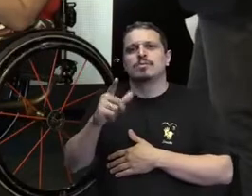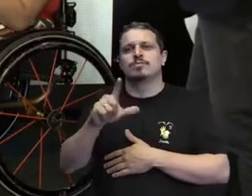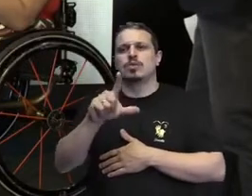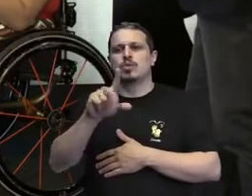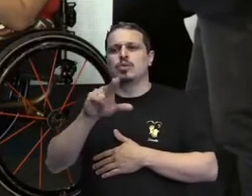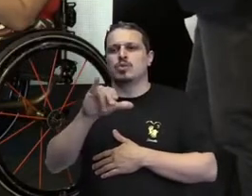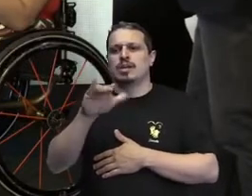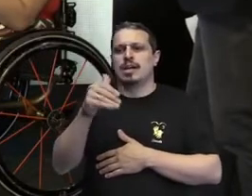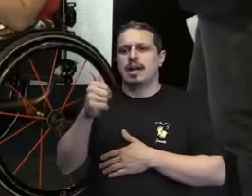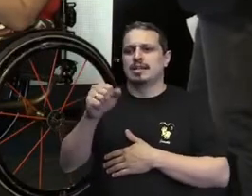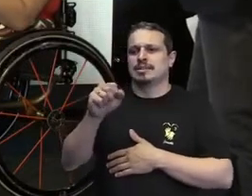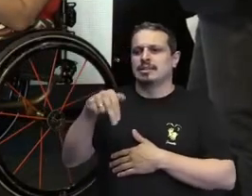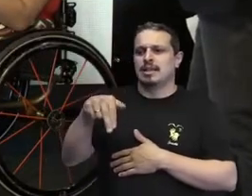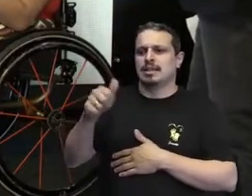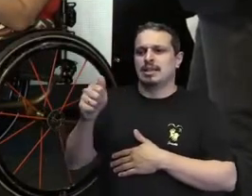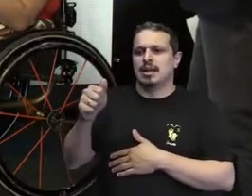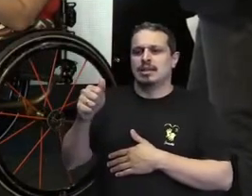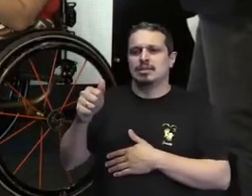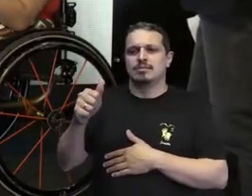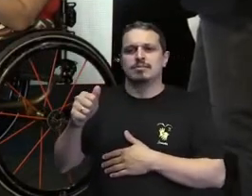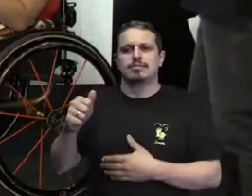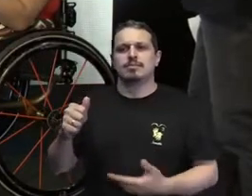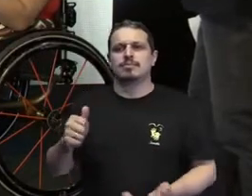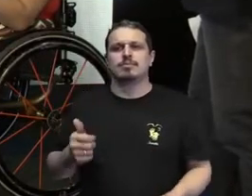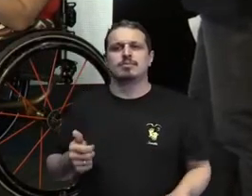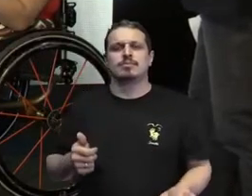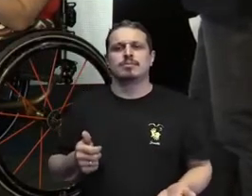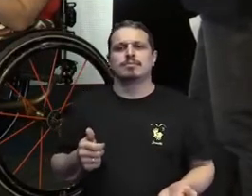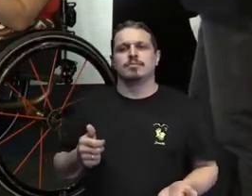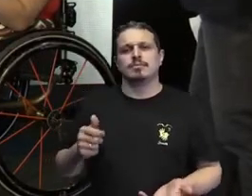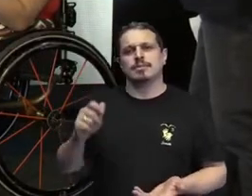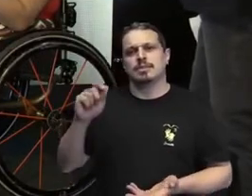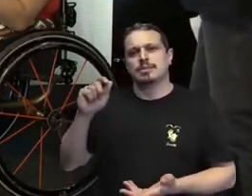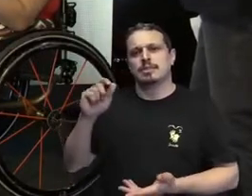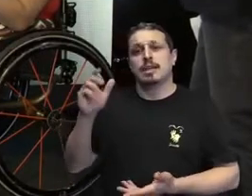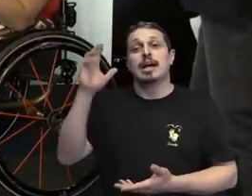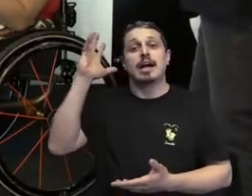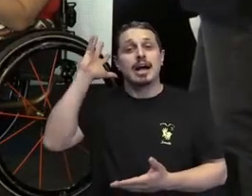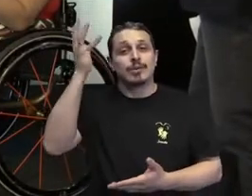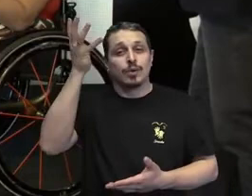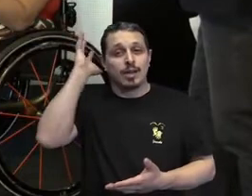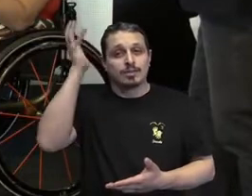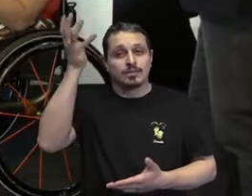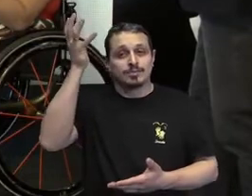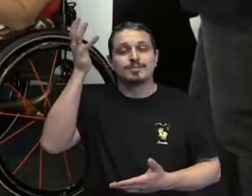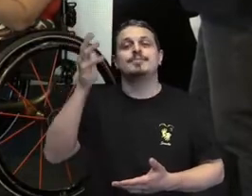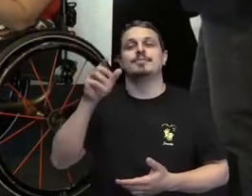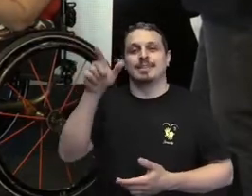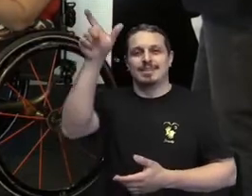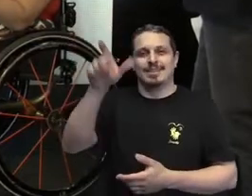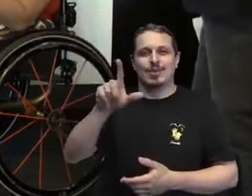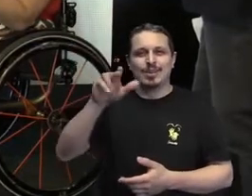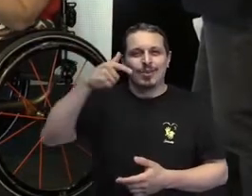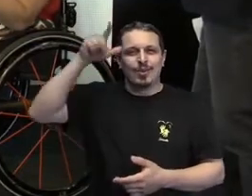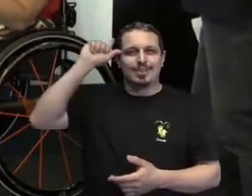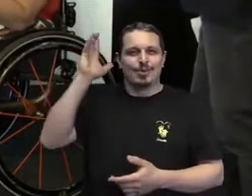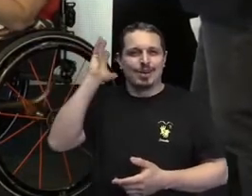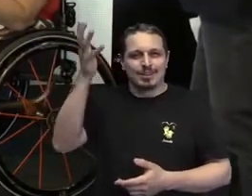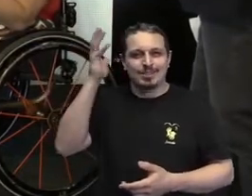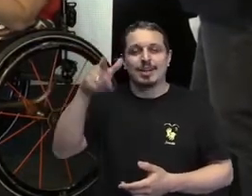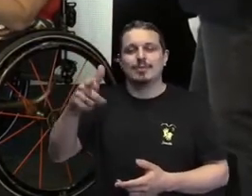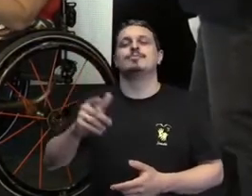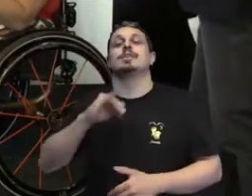outras meninas que estão por aí, mas ainda são poucas, né? O quanto que essas mulheres têm de acesso à internet, acesso à